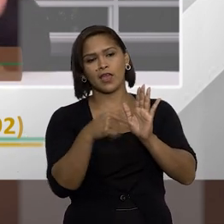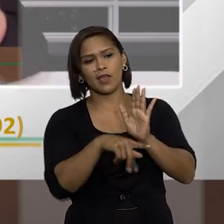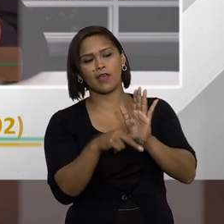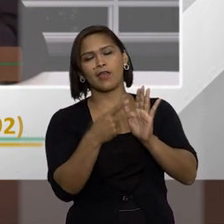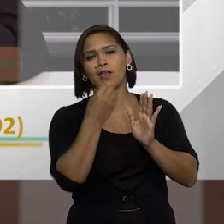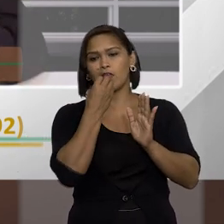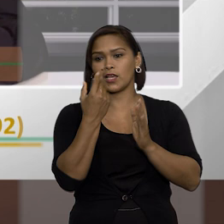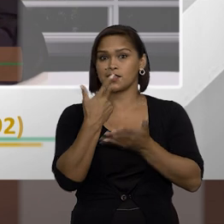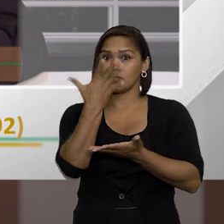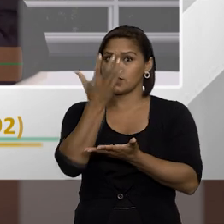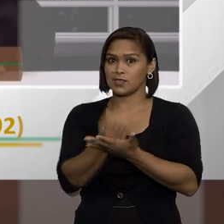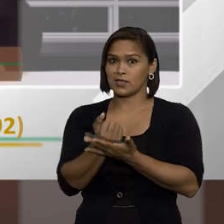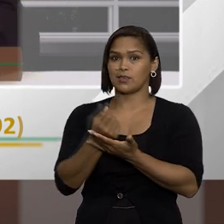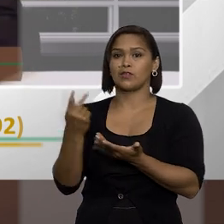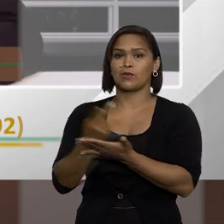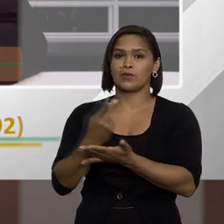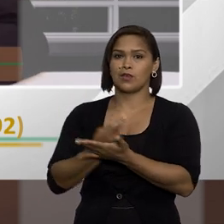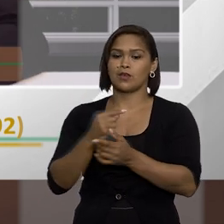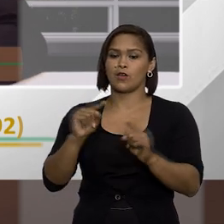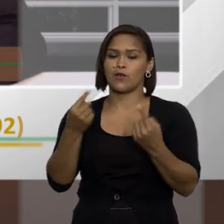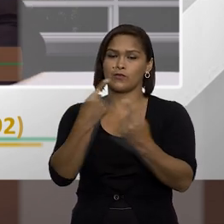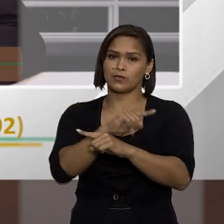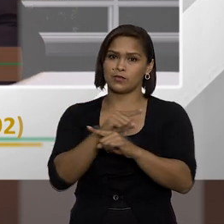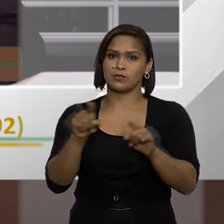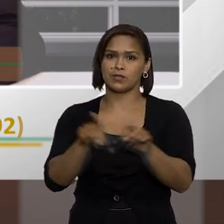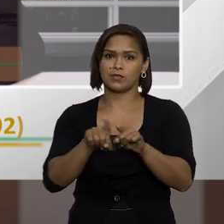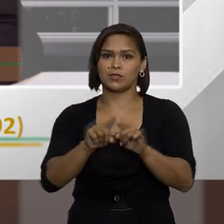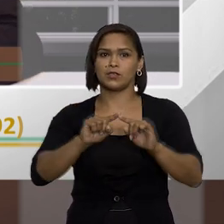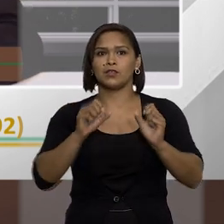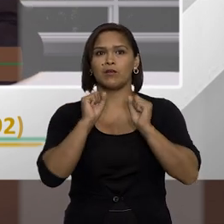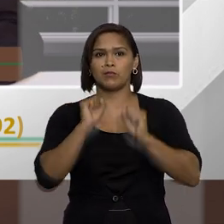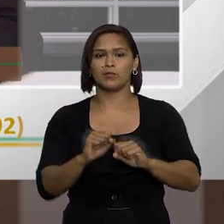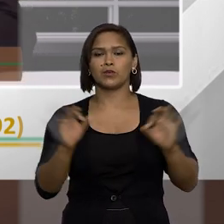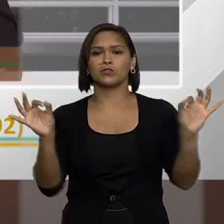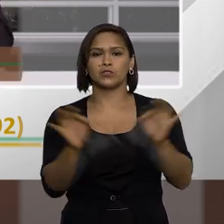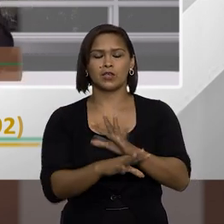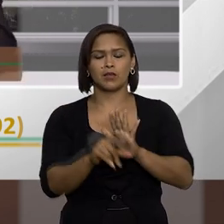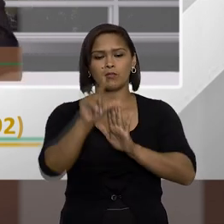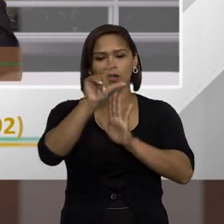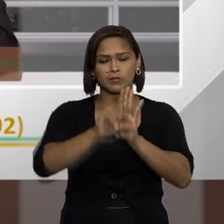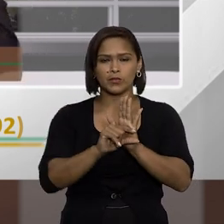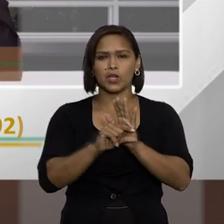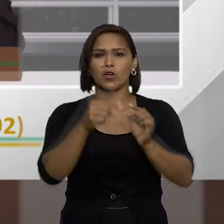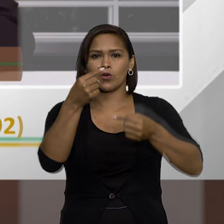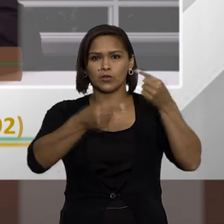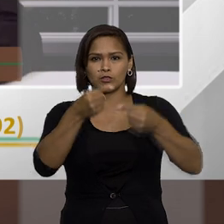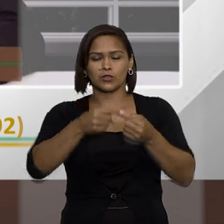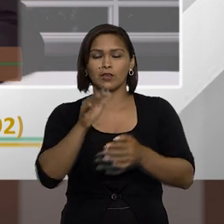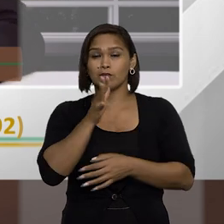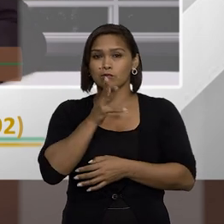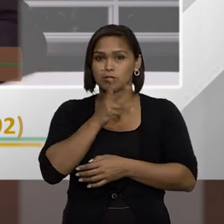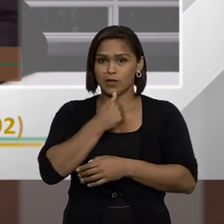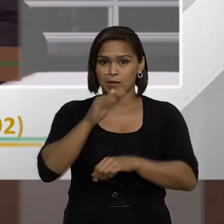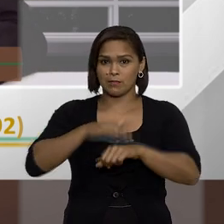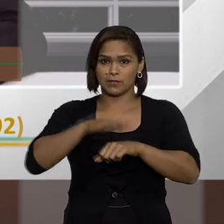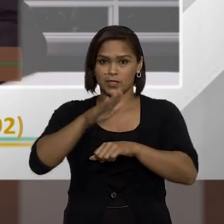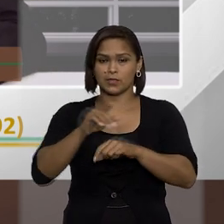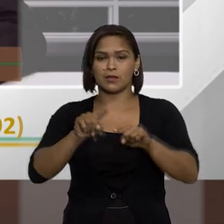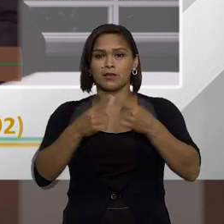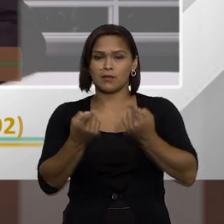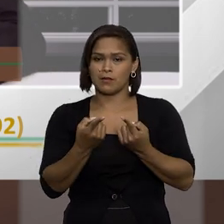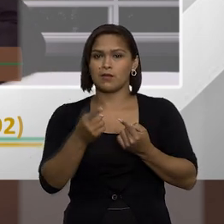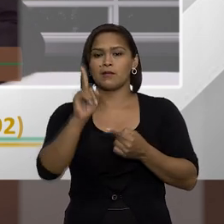é a favor da impunidade ou vice-versa então pode acabar caindo um pouco para o campo político aí que vai demorar mais mesmo